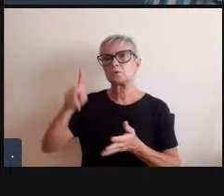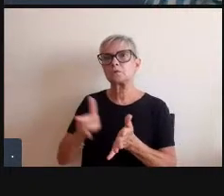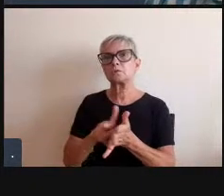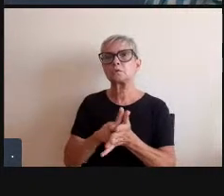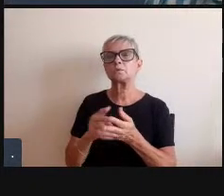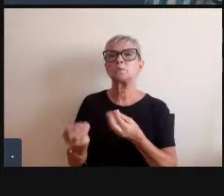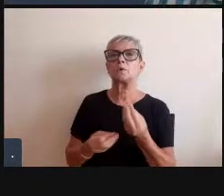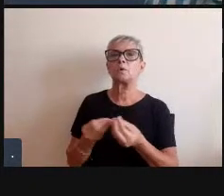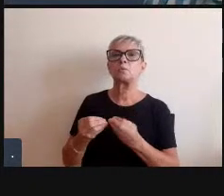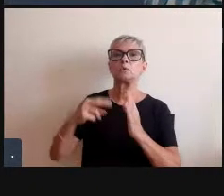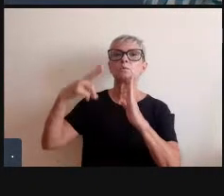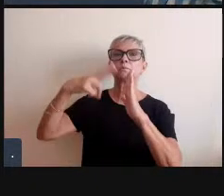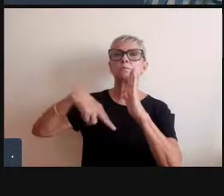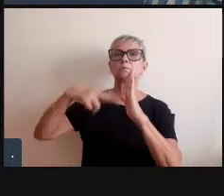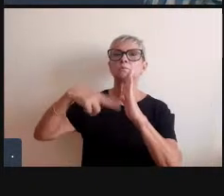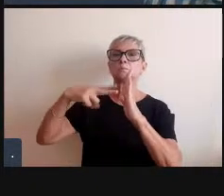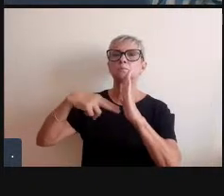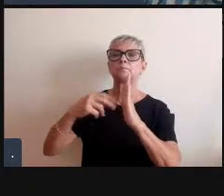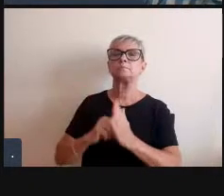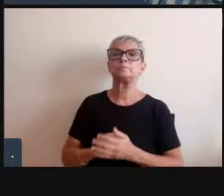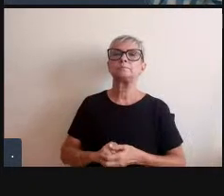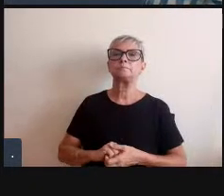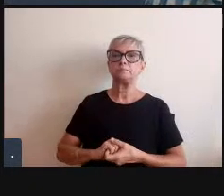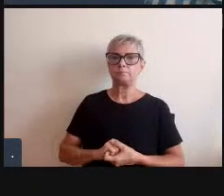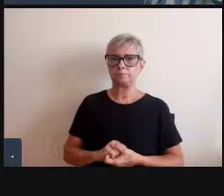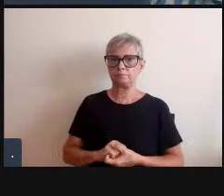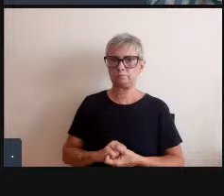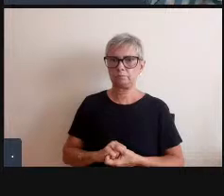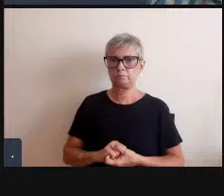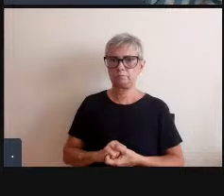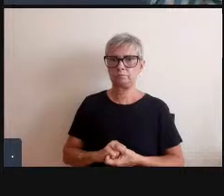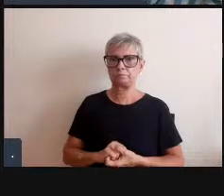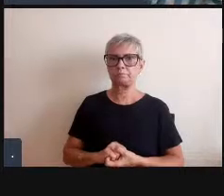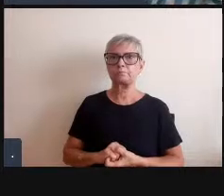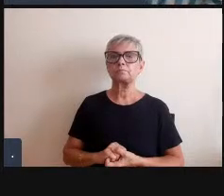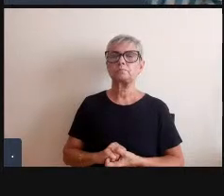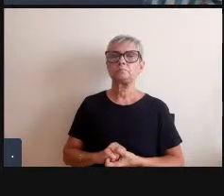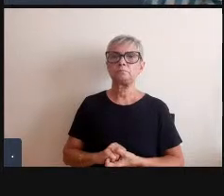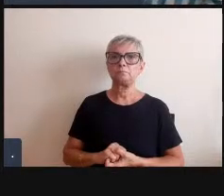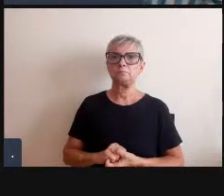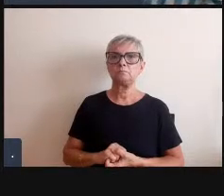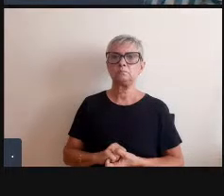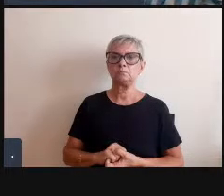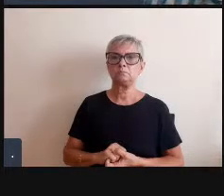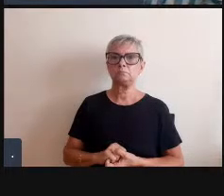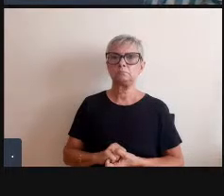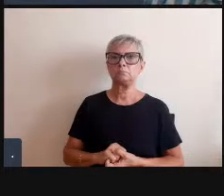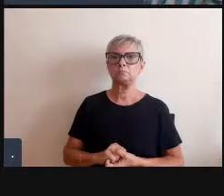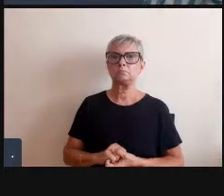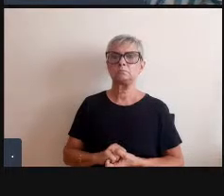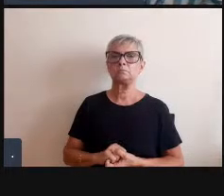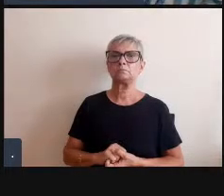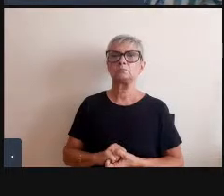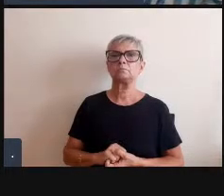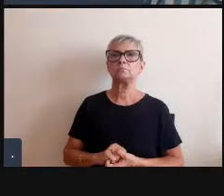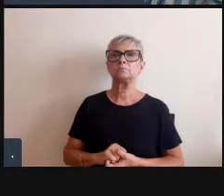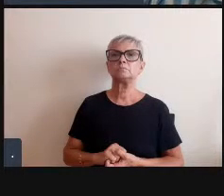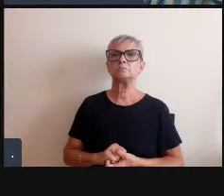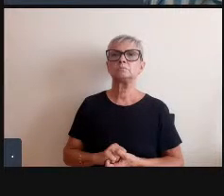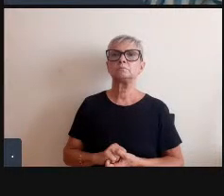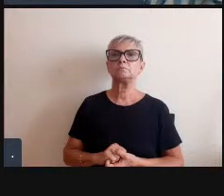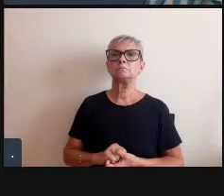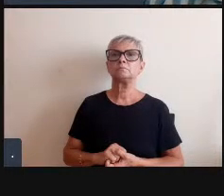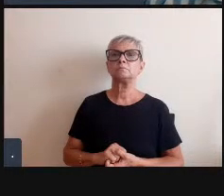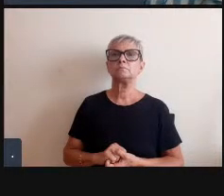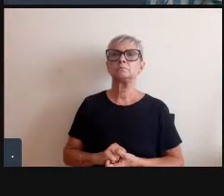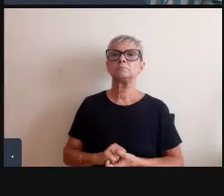decodificação semiótica Roland Barthes lê várias manifestações da cultura de classe média por exemplo a exposição The Family